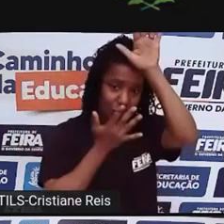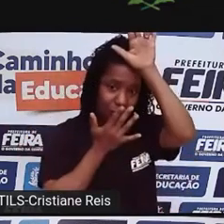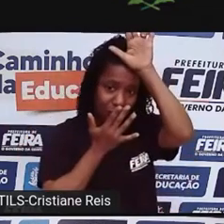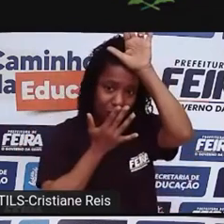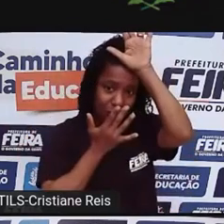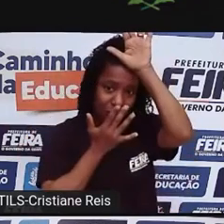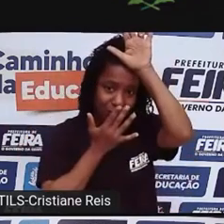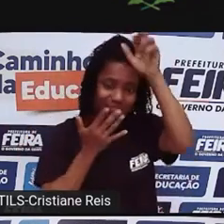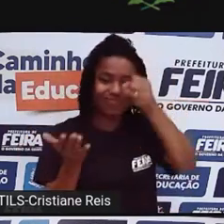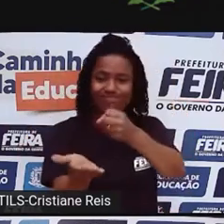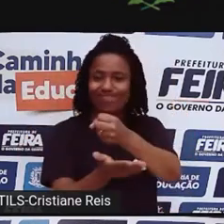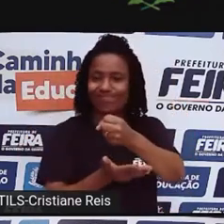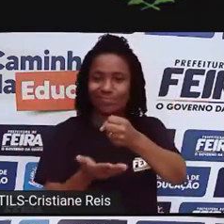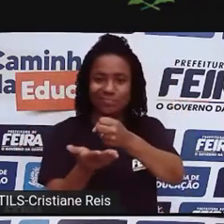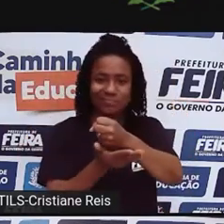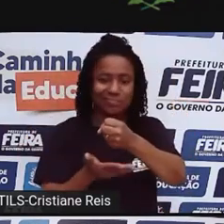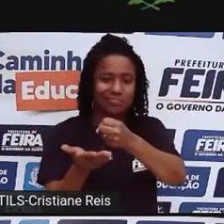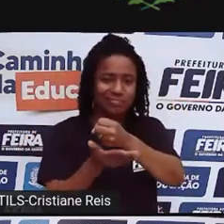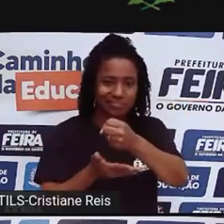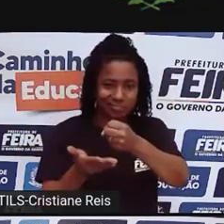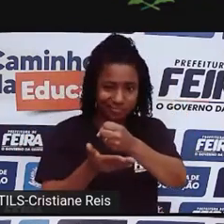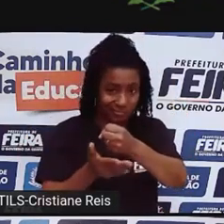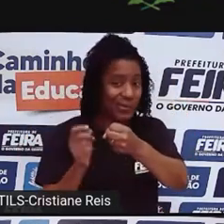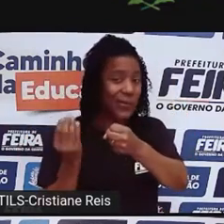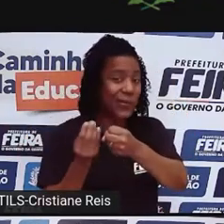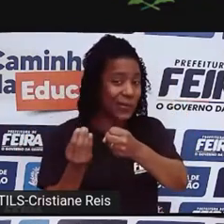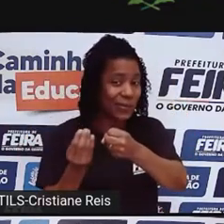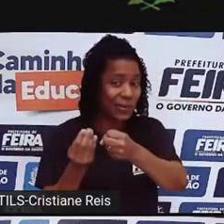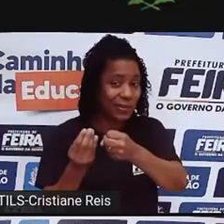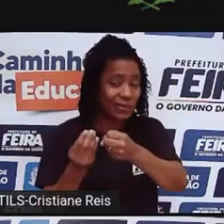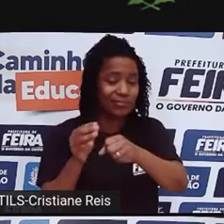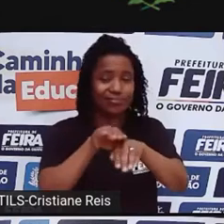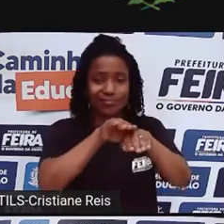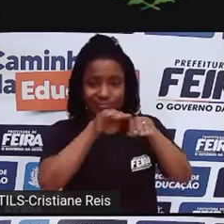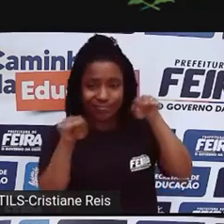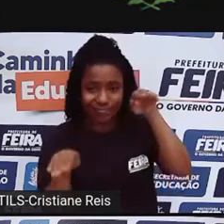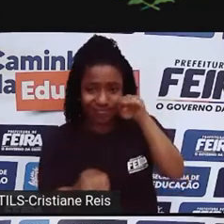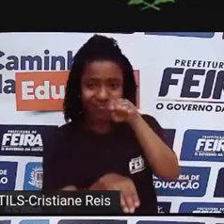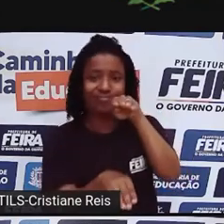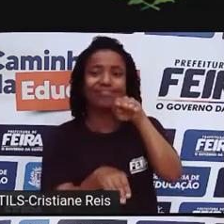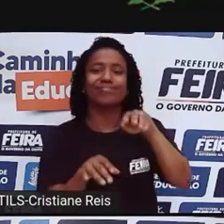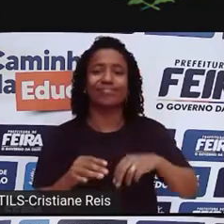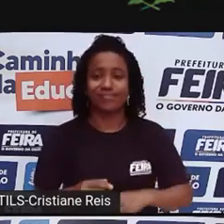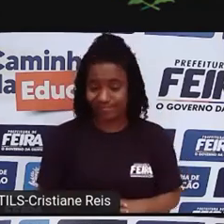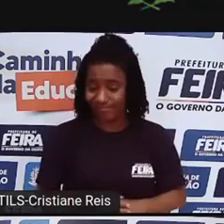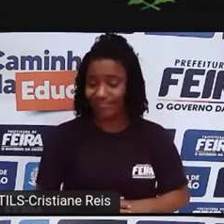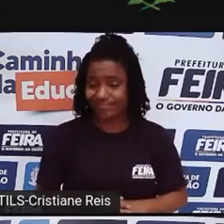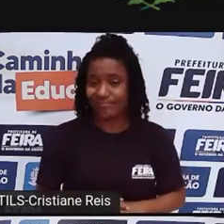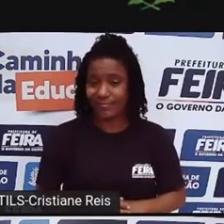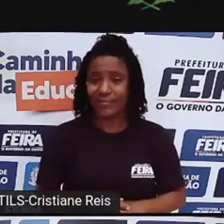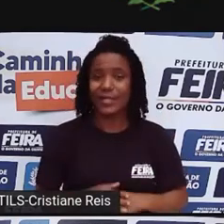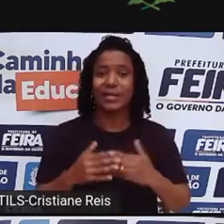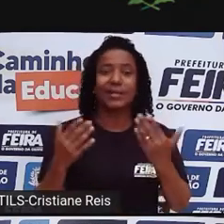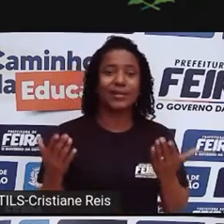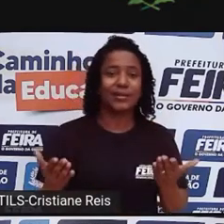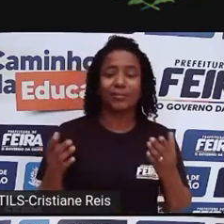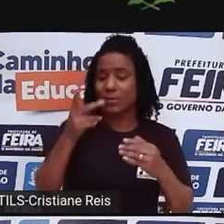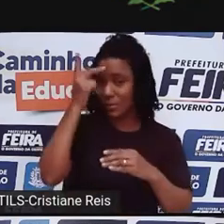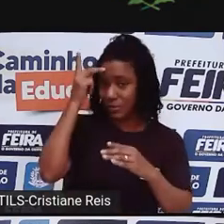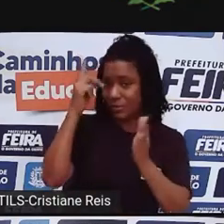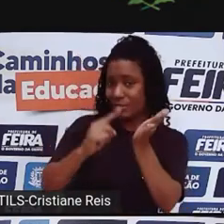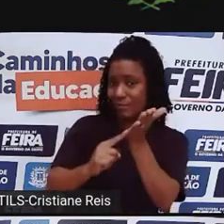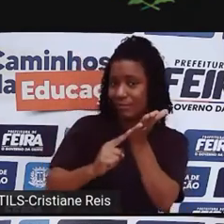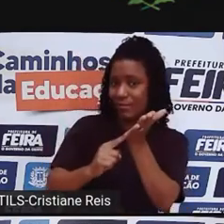base, sustentando esses direitos humanos, sustentando esses privilégios que as populações